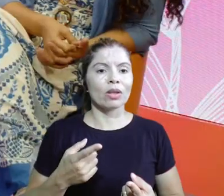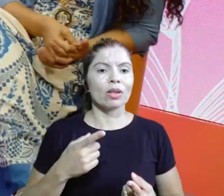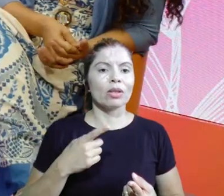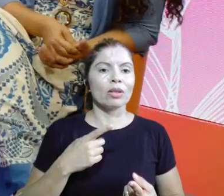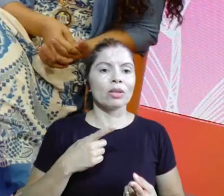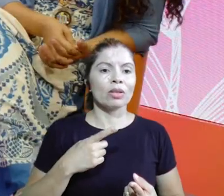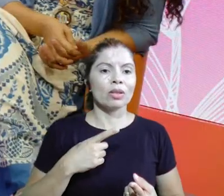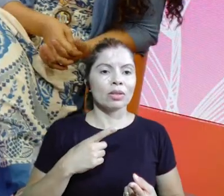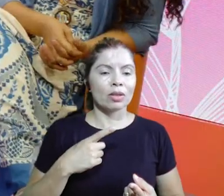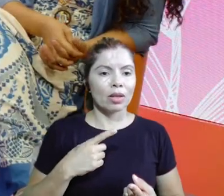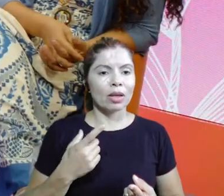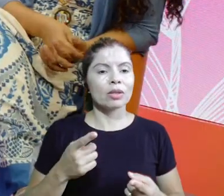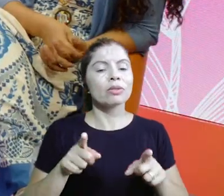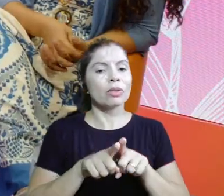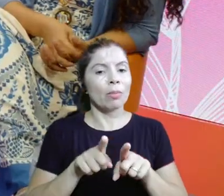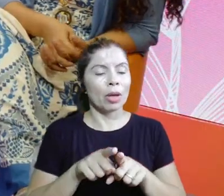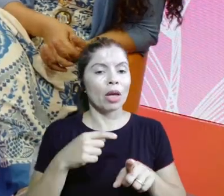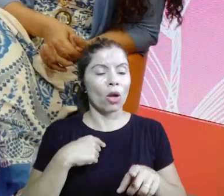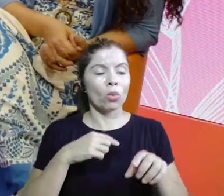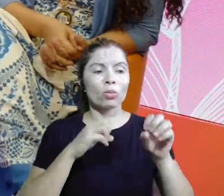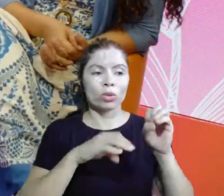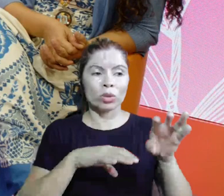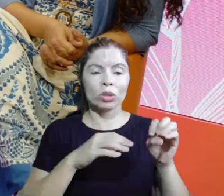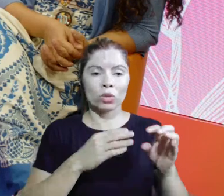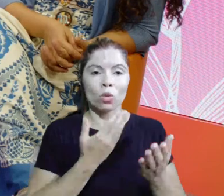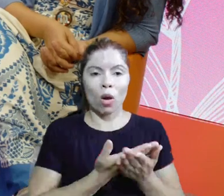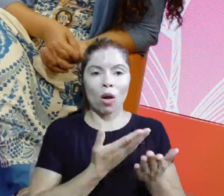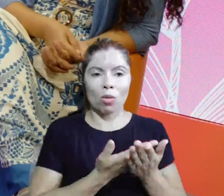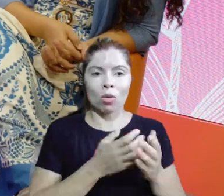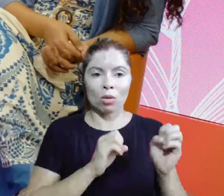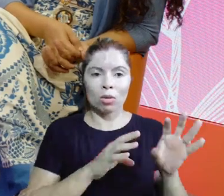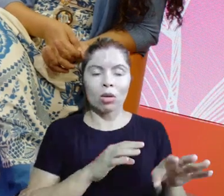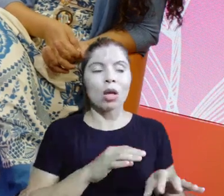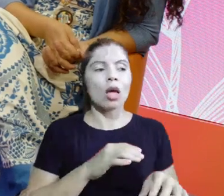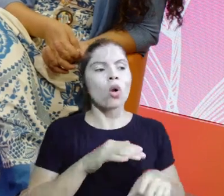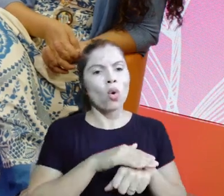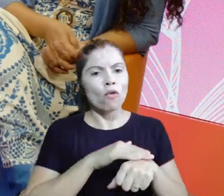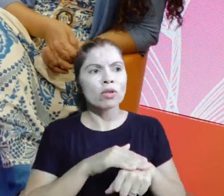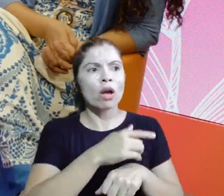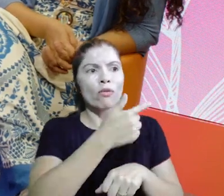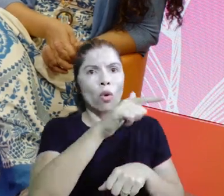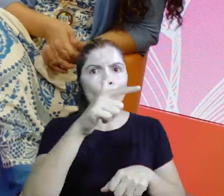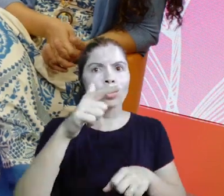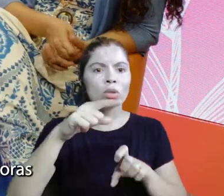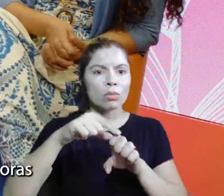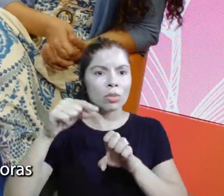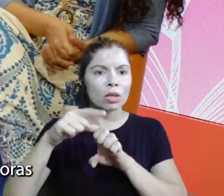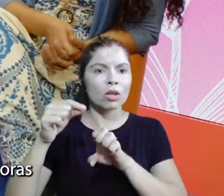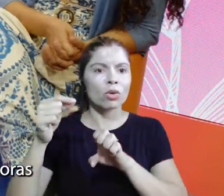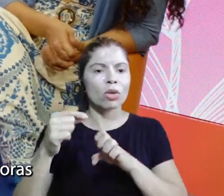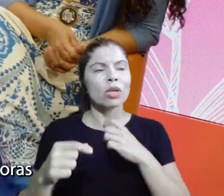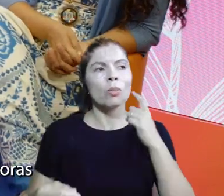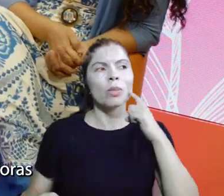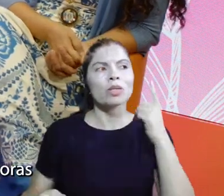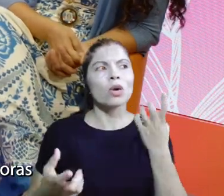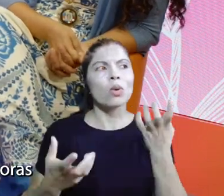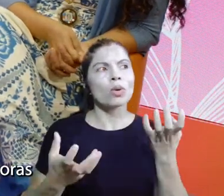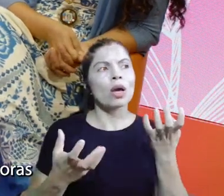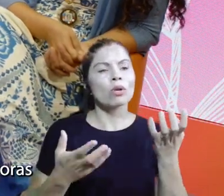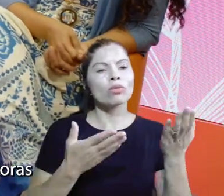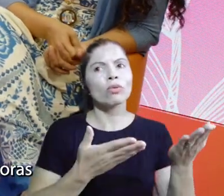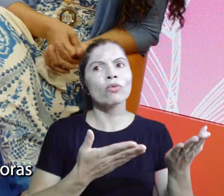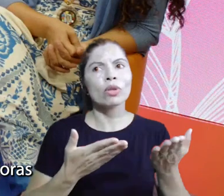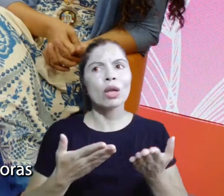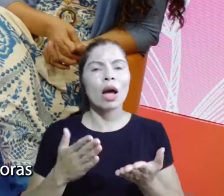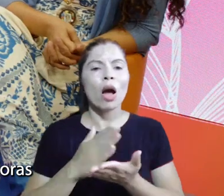E aí veio o Happy Endedora, porque eu também dou aula. E eu sempre ia conversando com outros empreendedores, tal. E eu falei assim, hum, eu